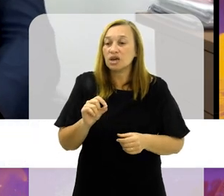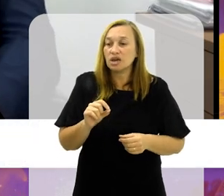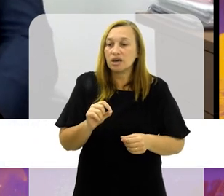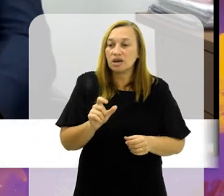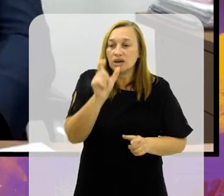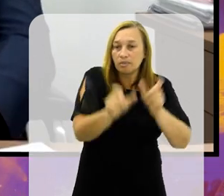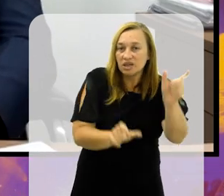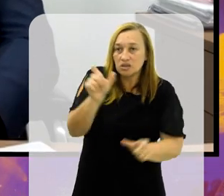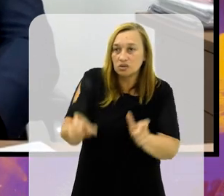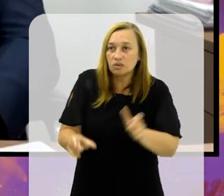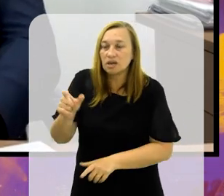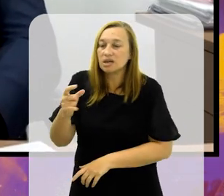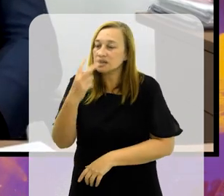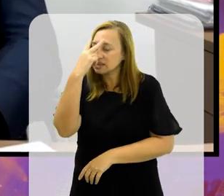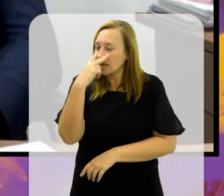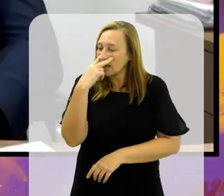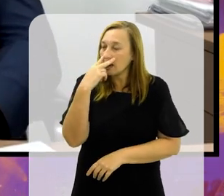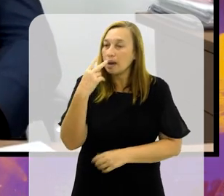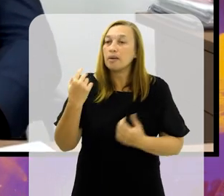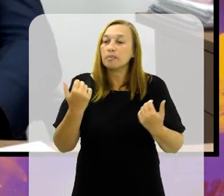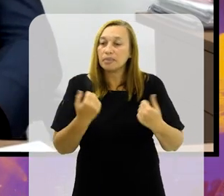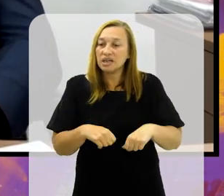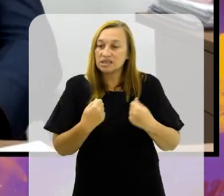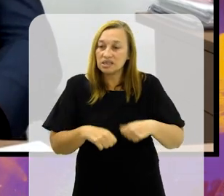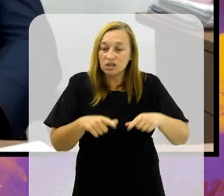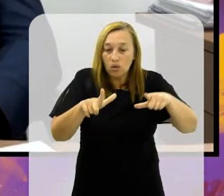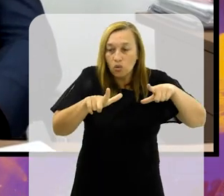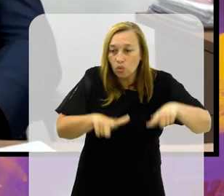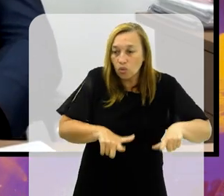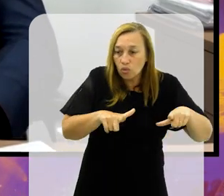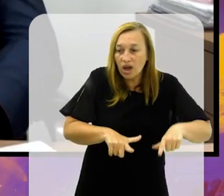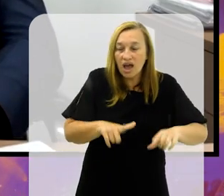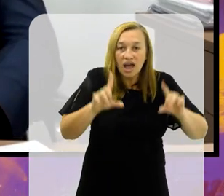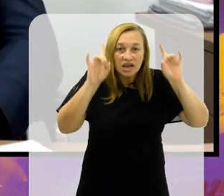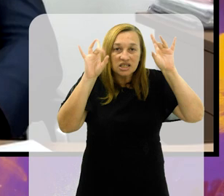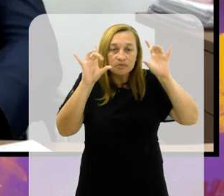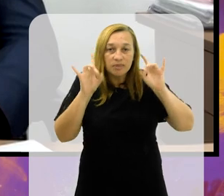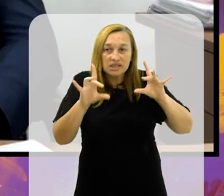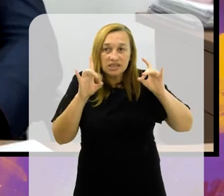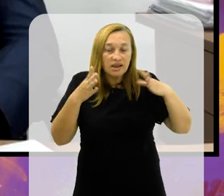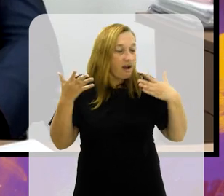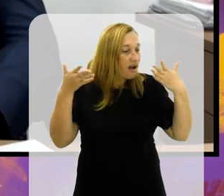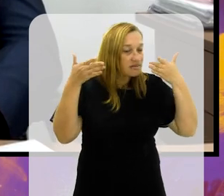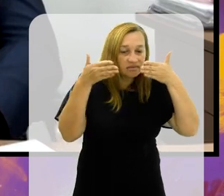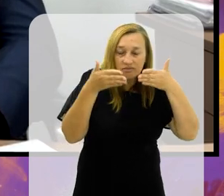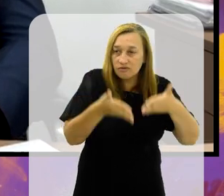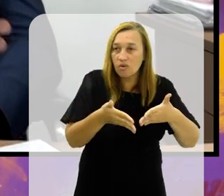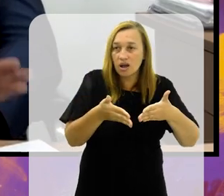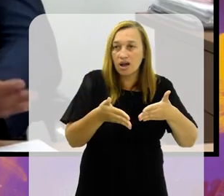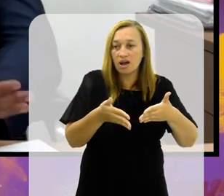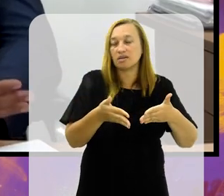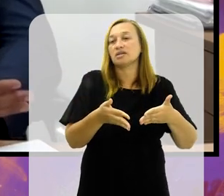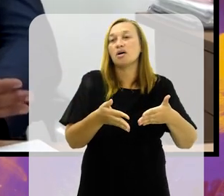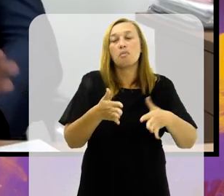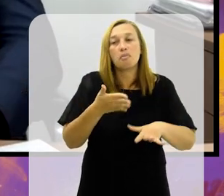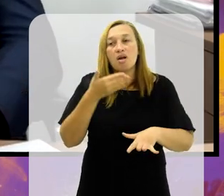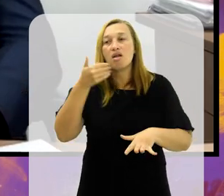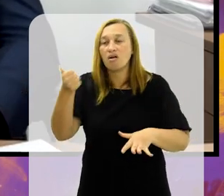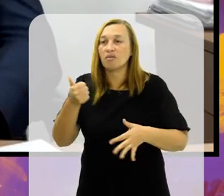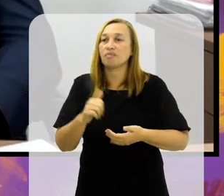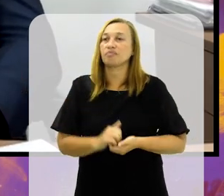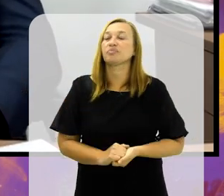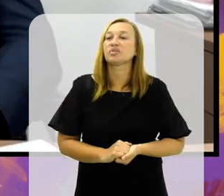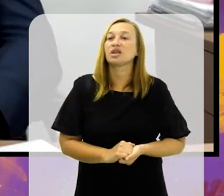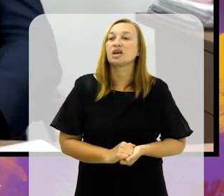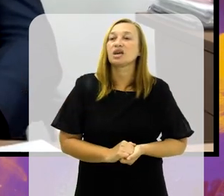precisam de mais conforto e de uma atenção melhor, porque são cegas e o